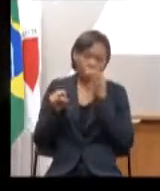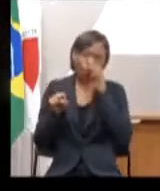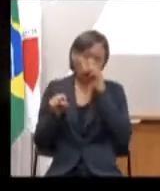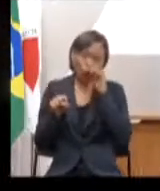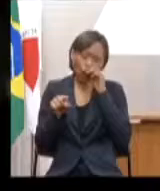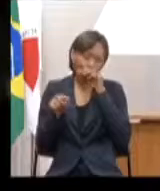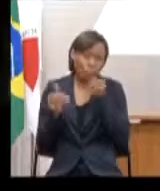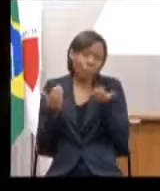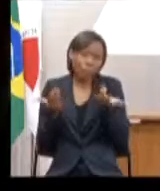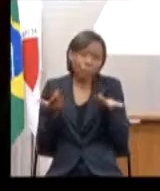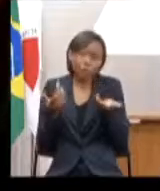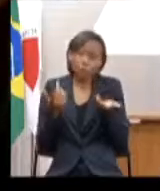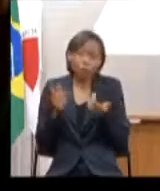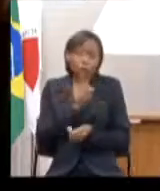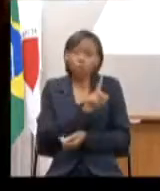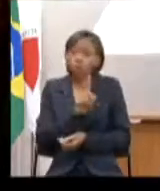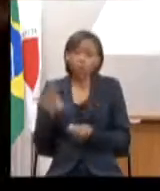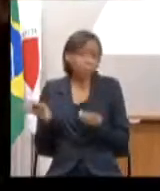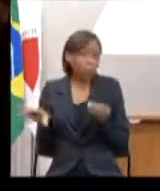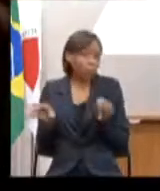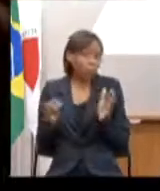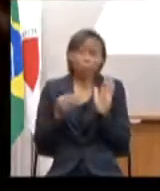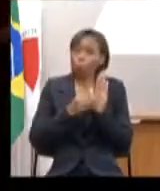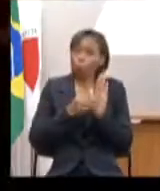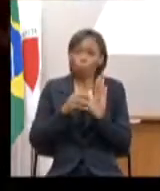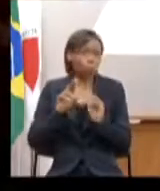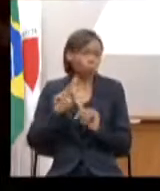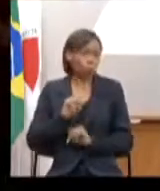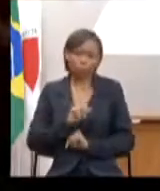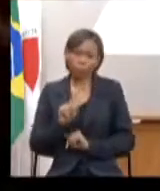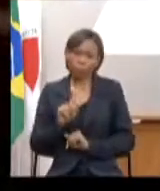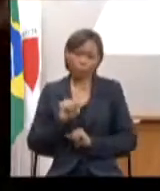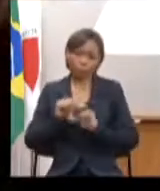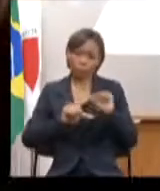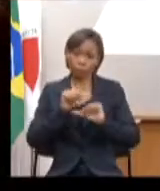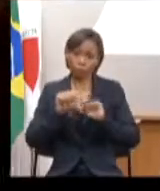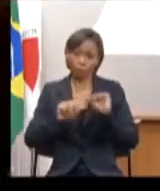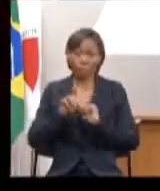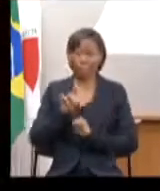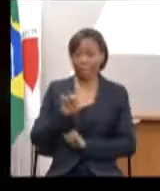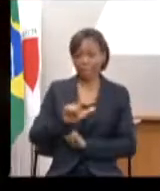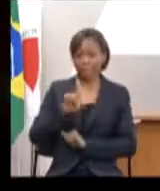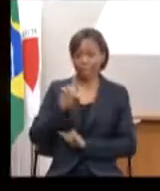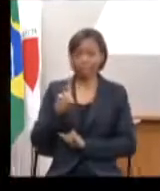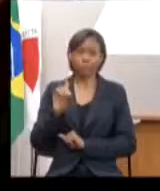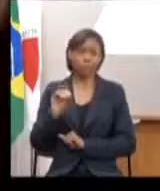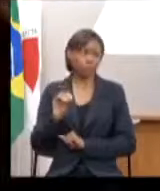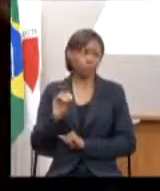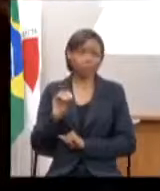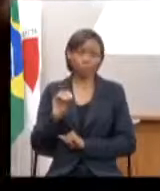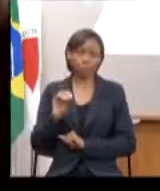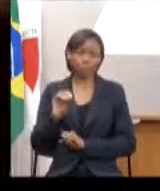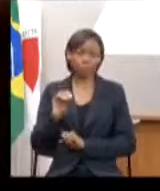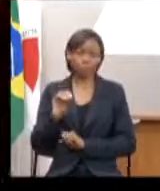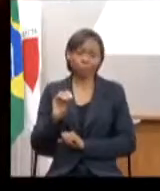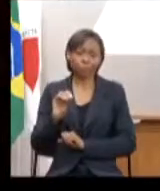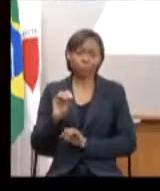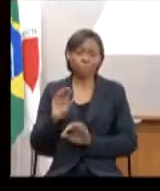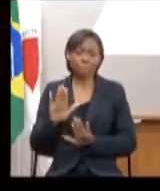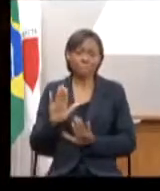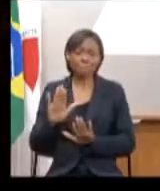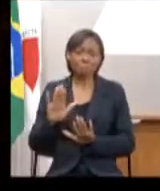Nós não colocamos a modificação da LDO. Nós nos bastamos com essa maneira um pouco tosca,